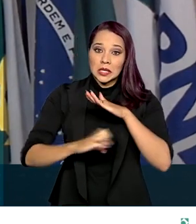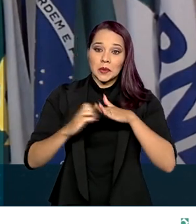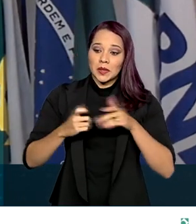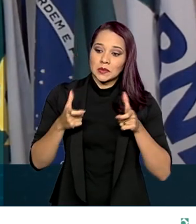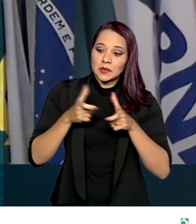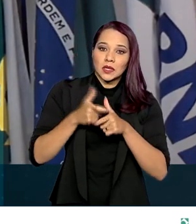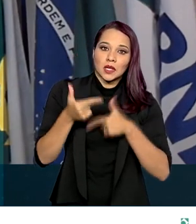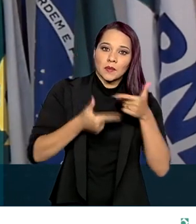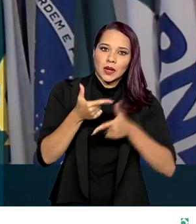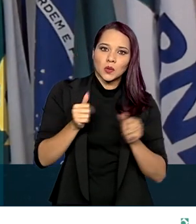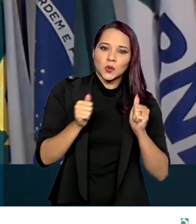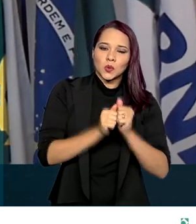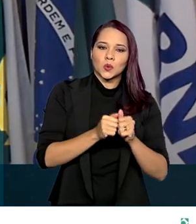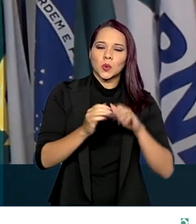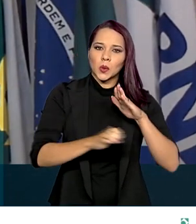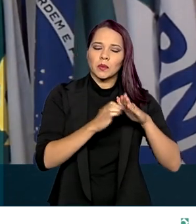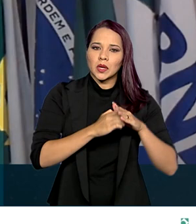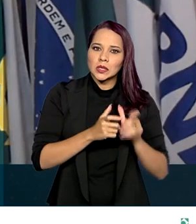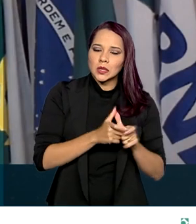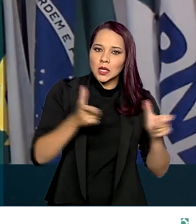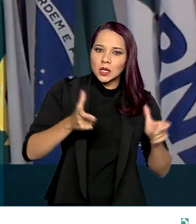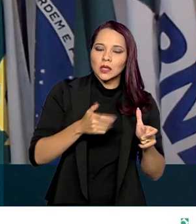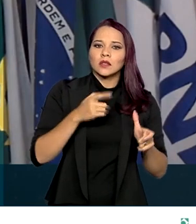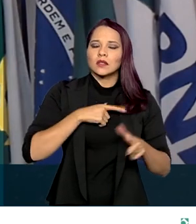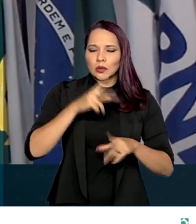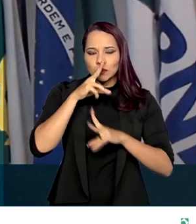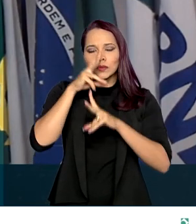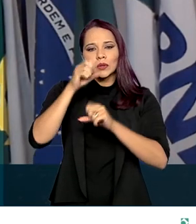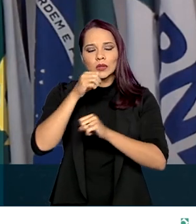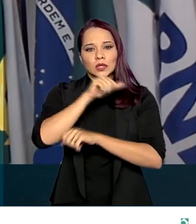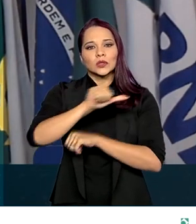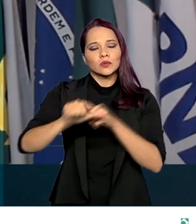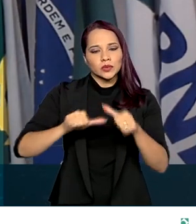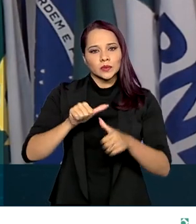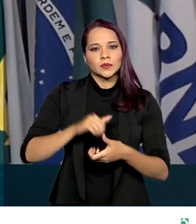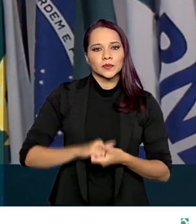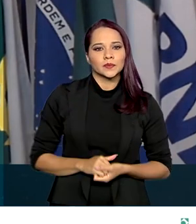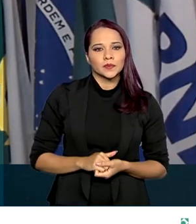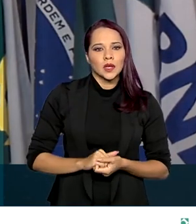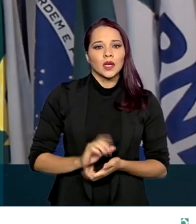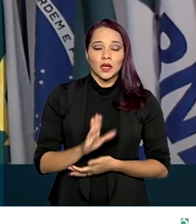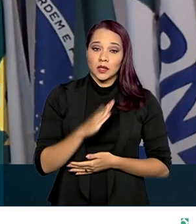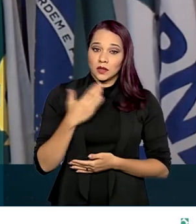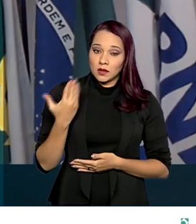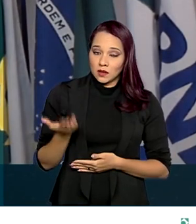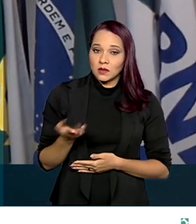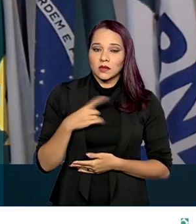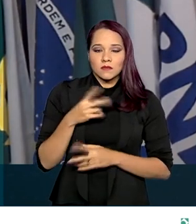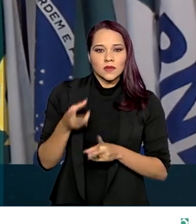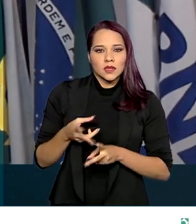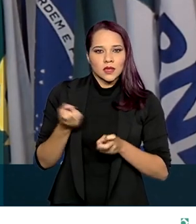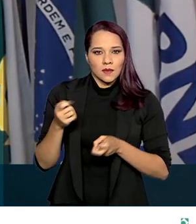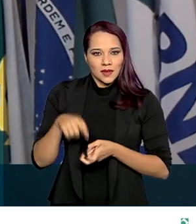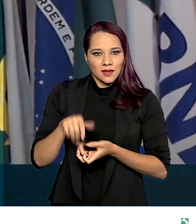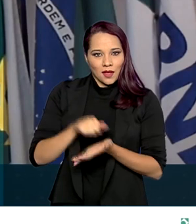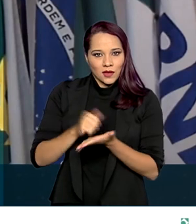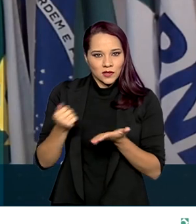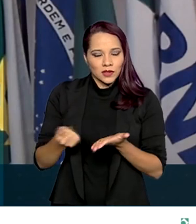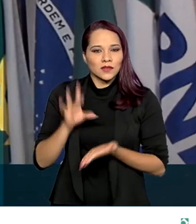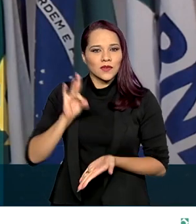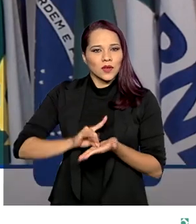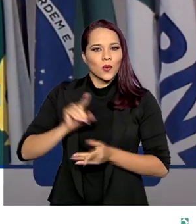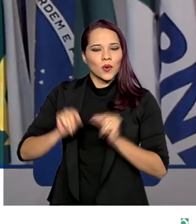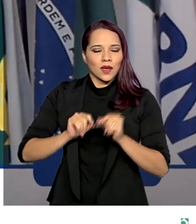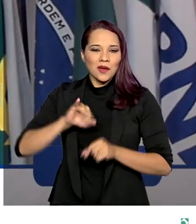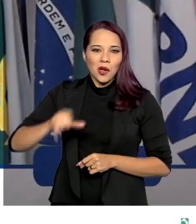atuando em parceria com empresas grandes, têm um poder transformacional. Então a gente vê aqui, nessa agenda, realmente